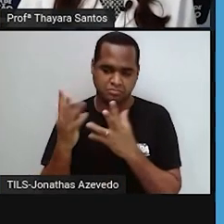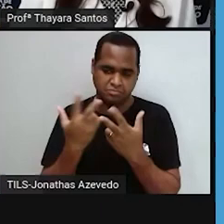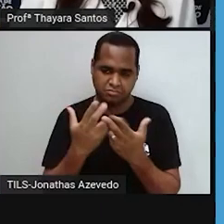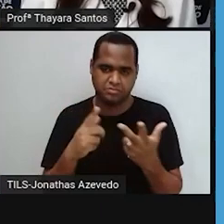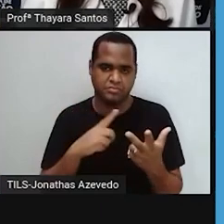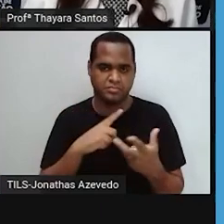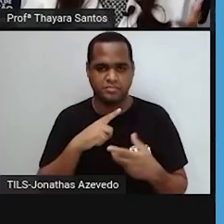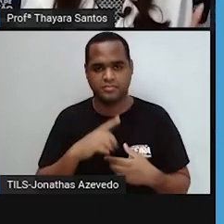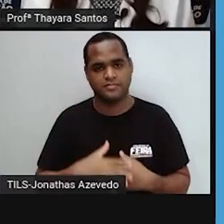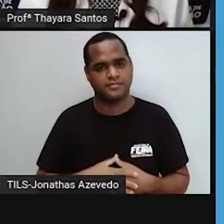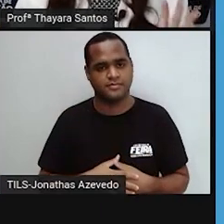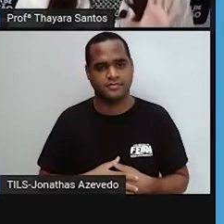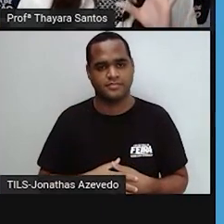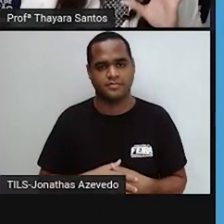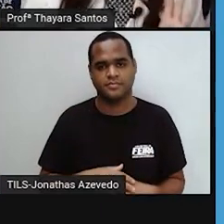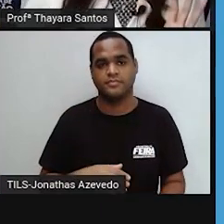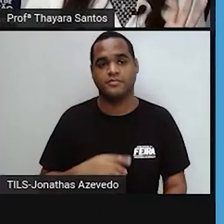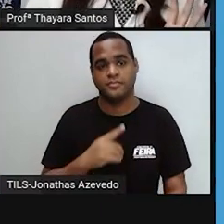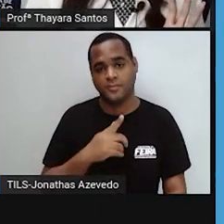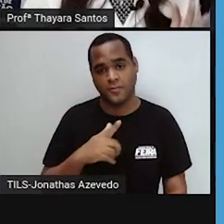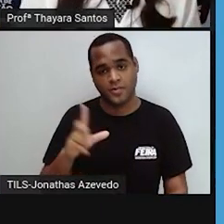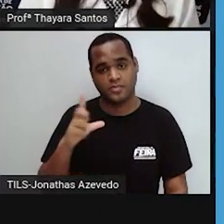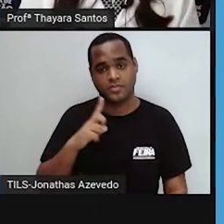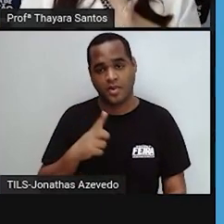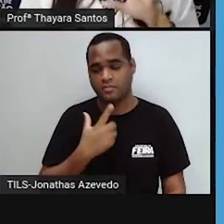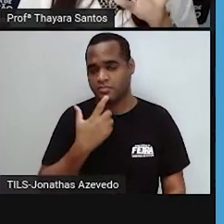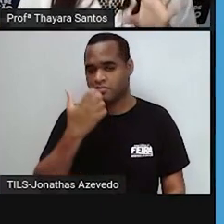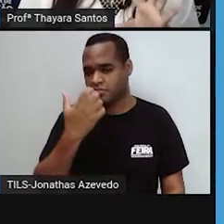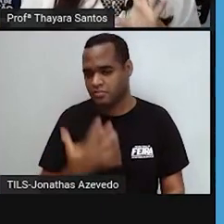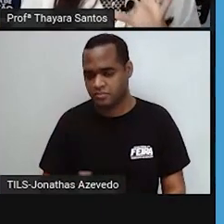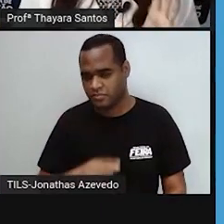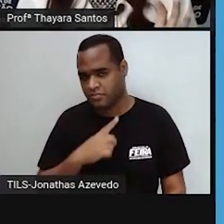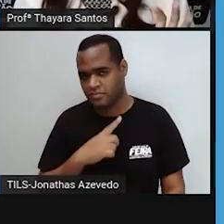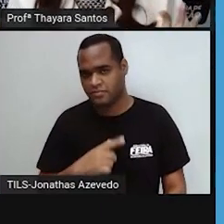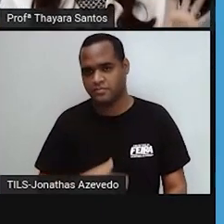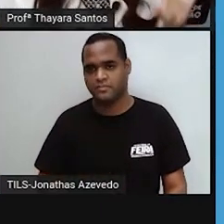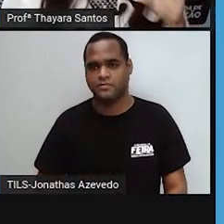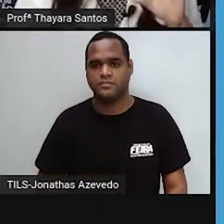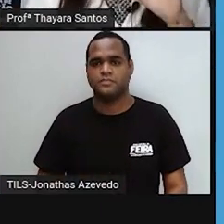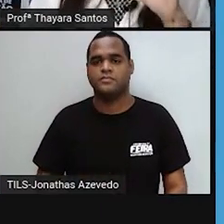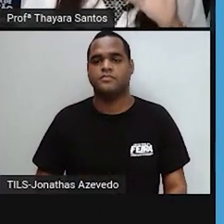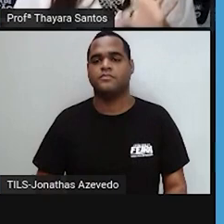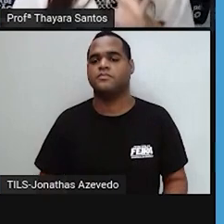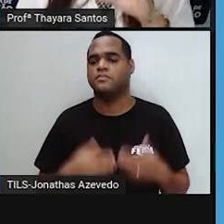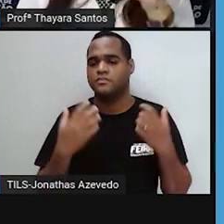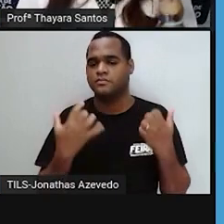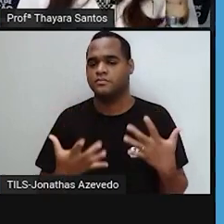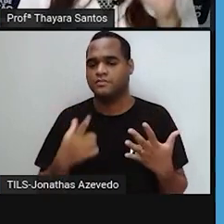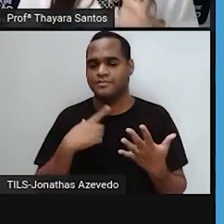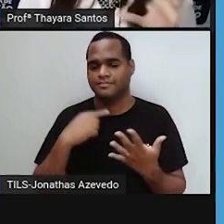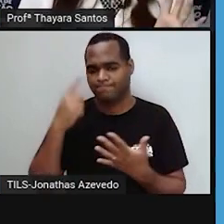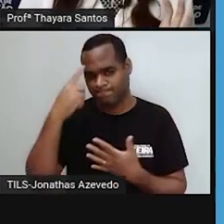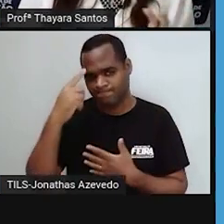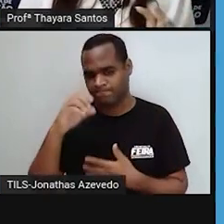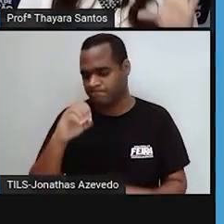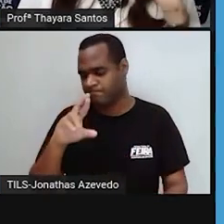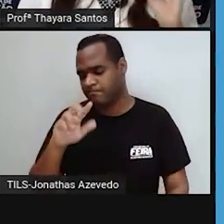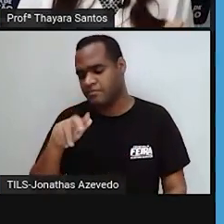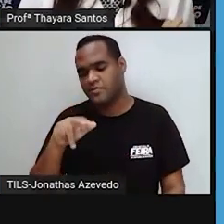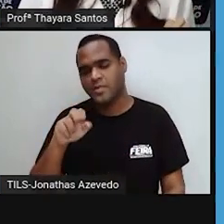Agora a gente vai falar sobre uma organela que é muito fundamental,